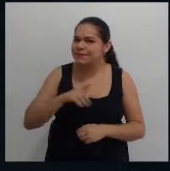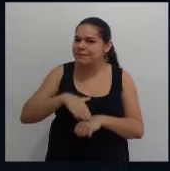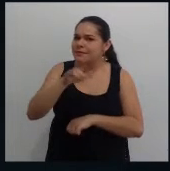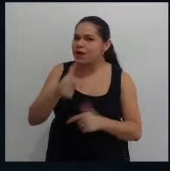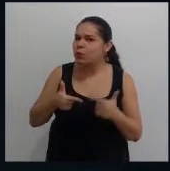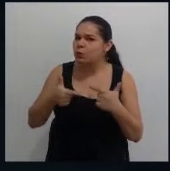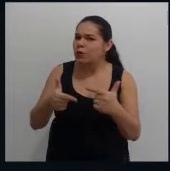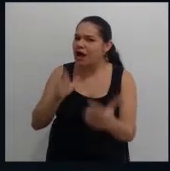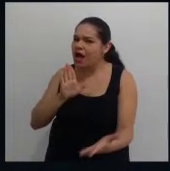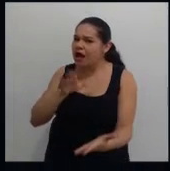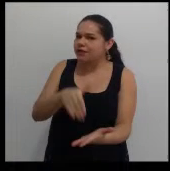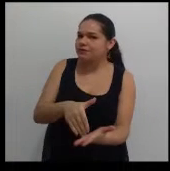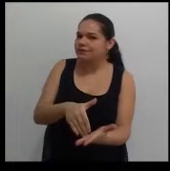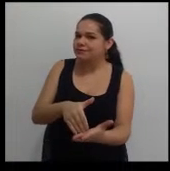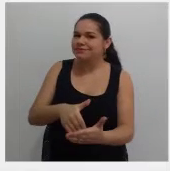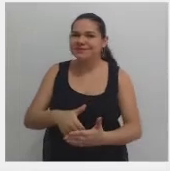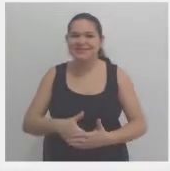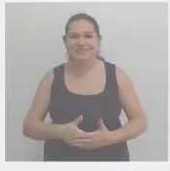Até lá!